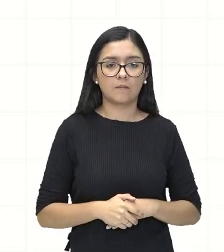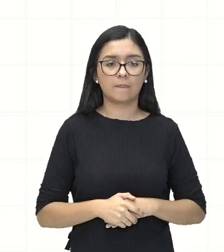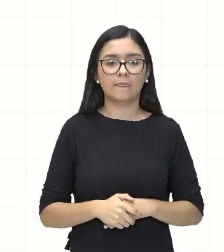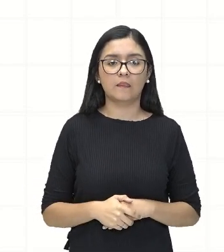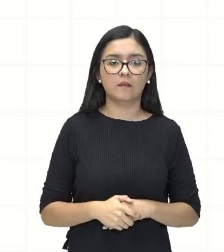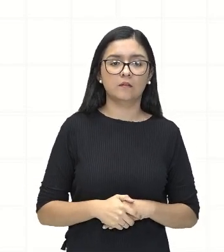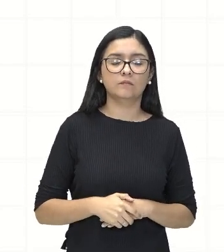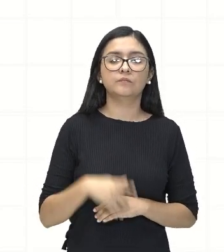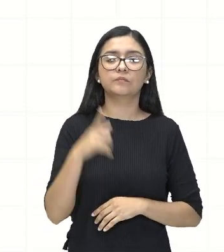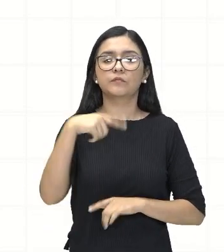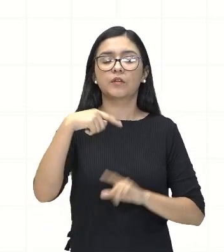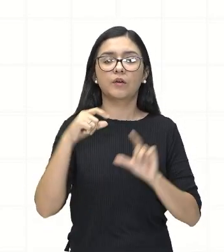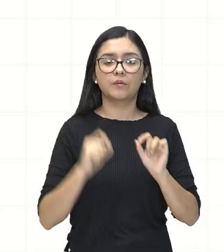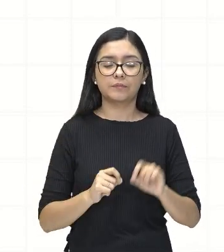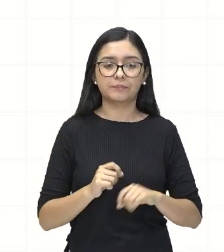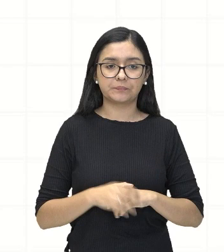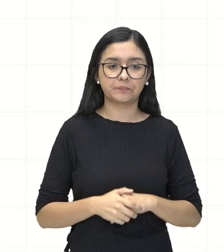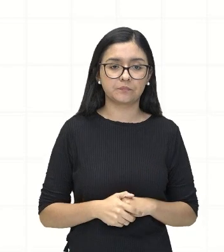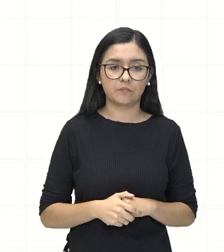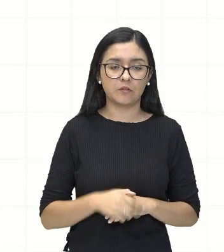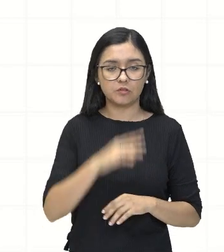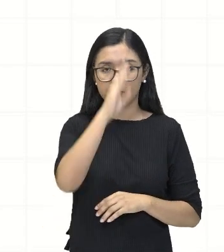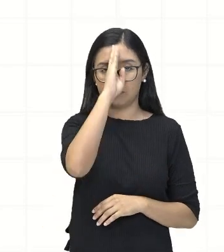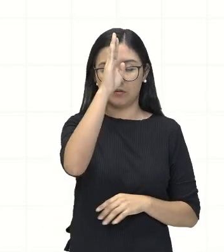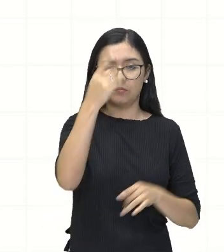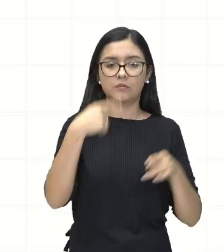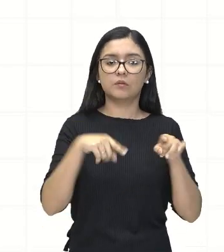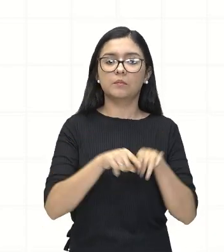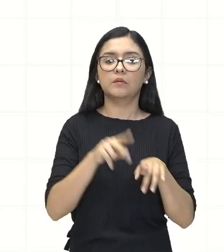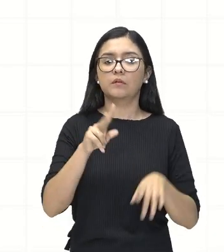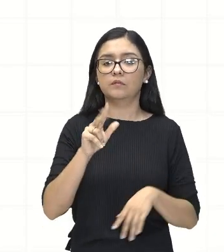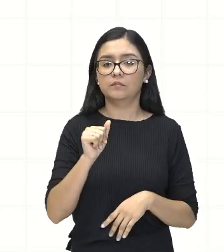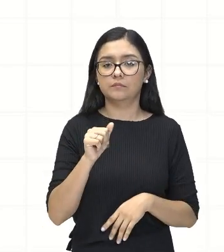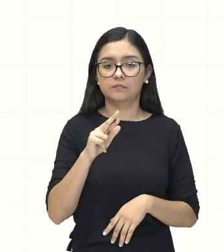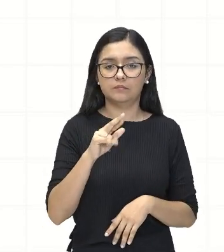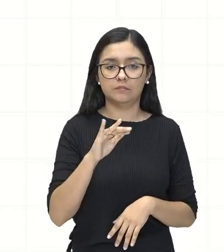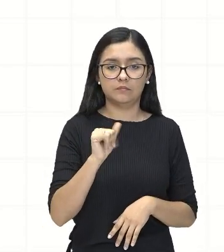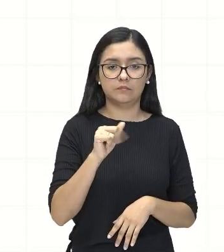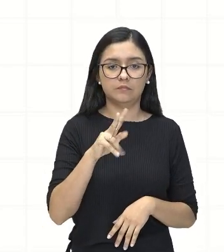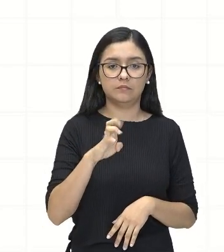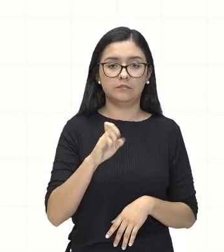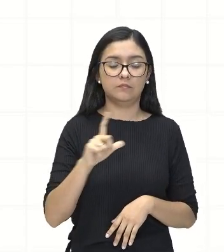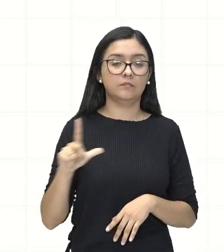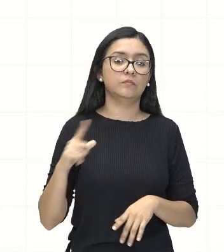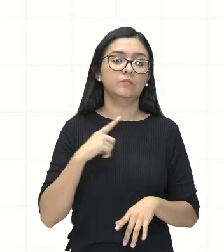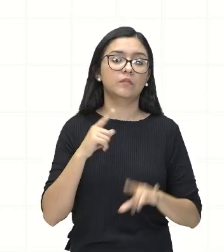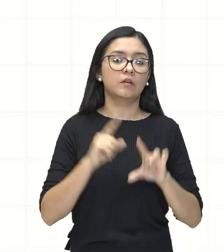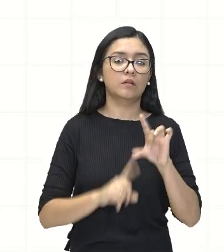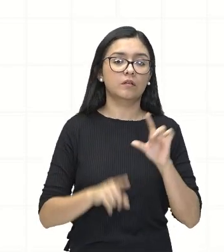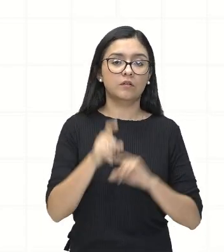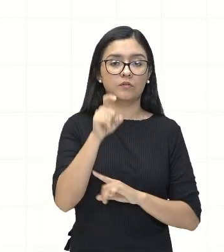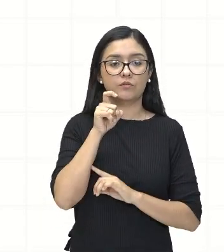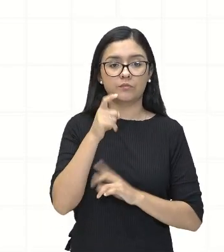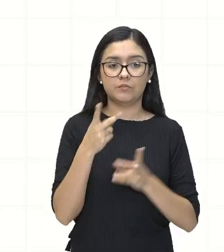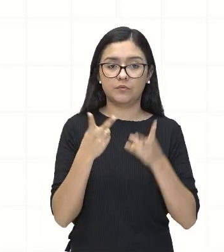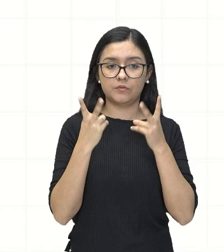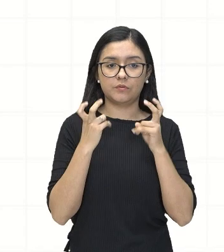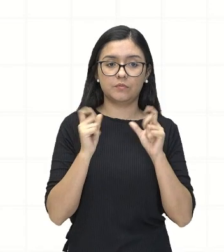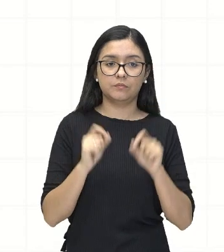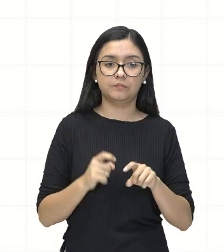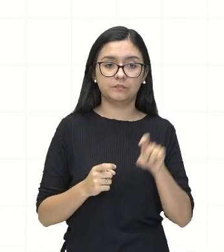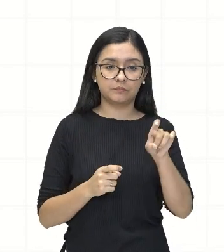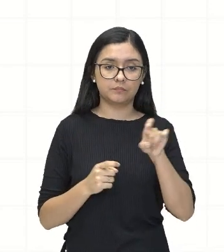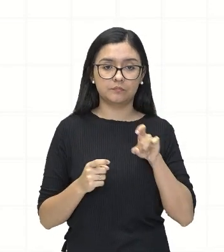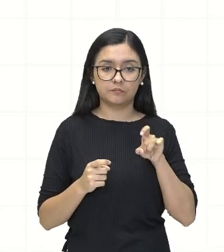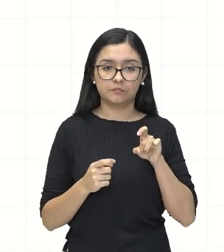coeficientes. E nós temos aí a nossa variável X. Então, olha só aqui. X é a